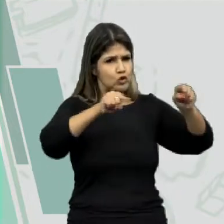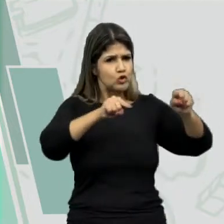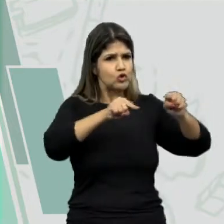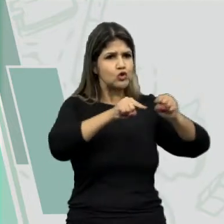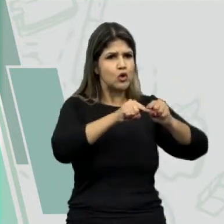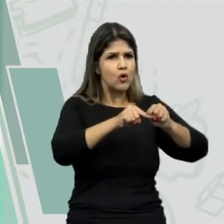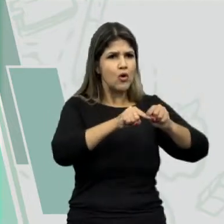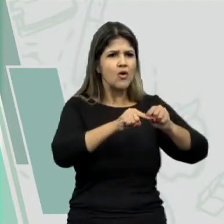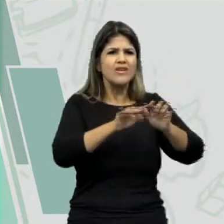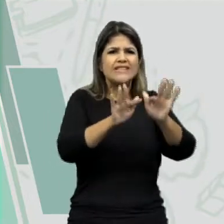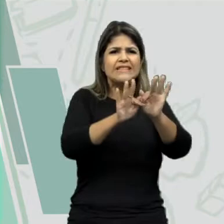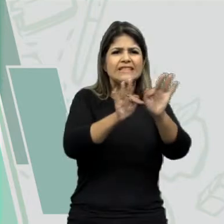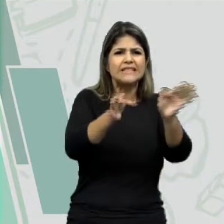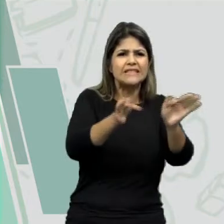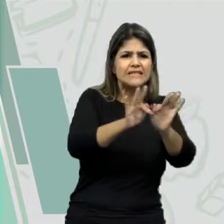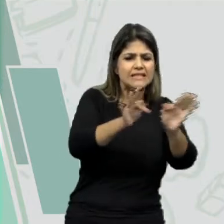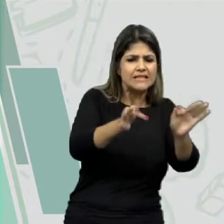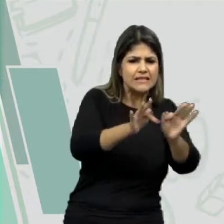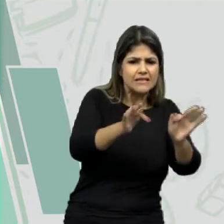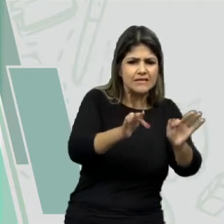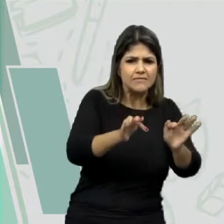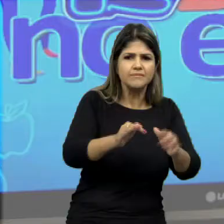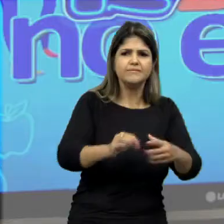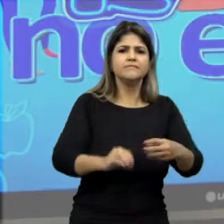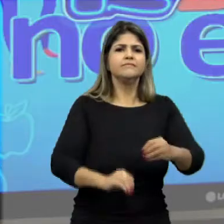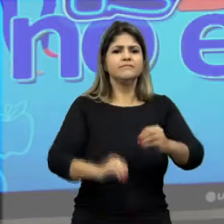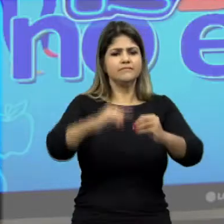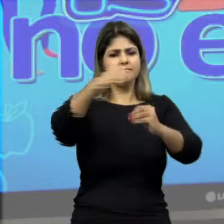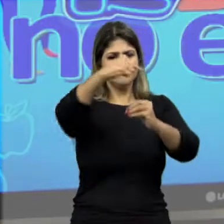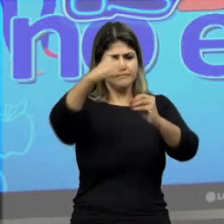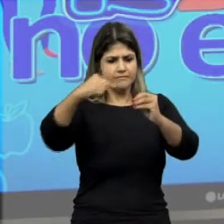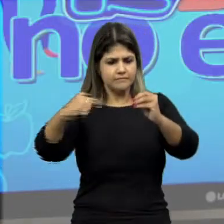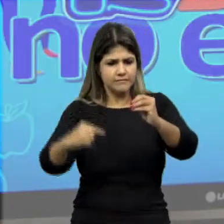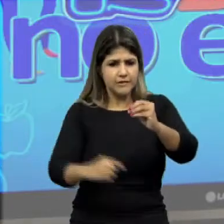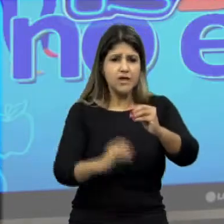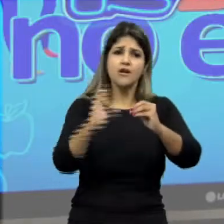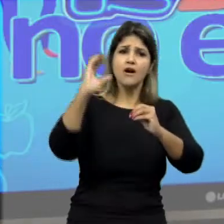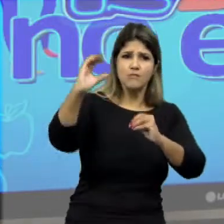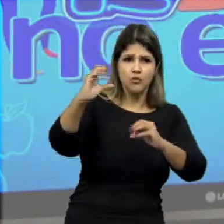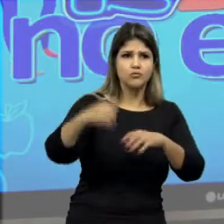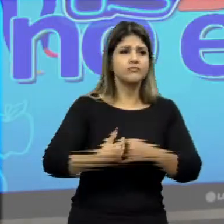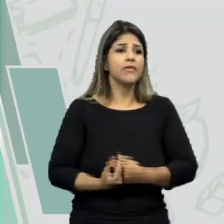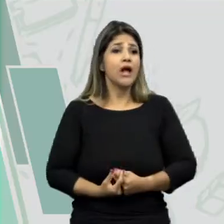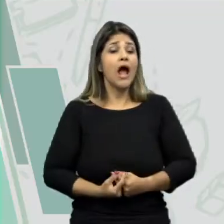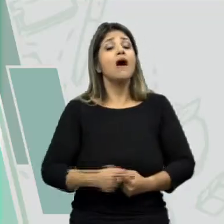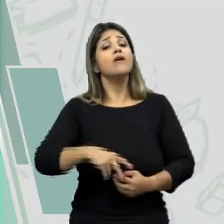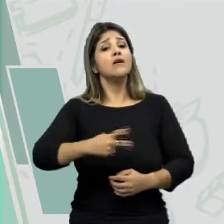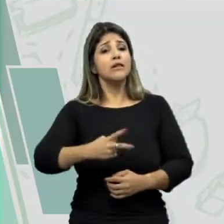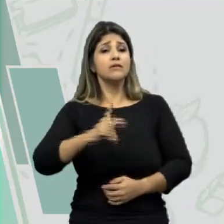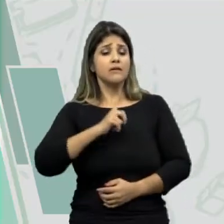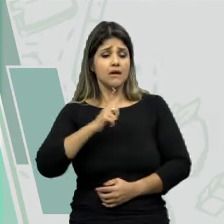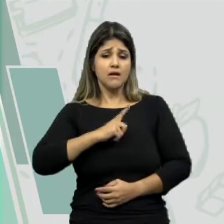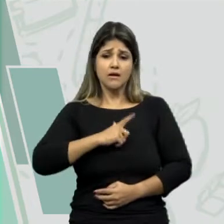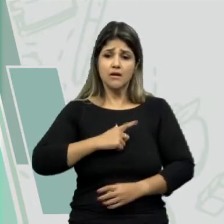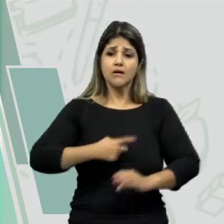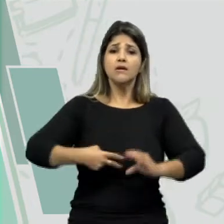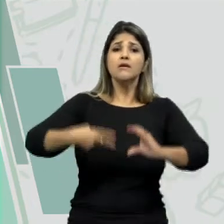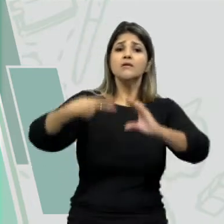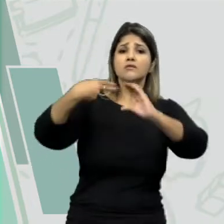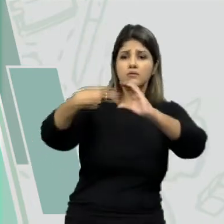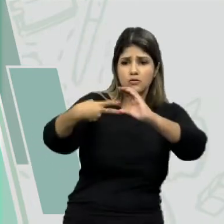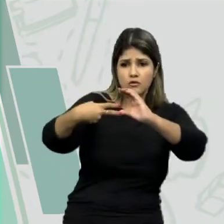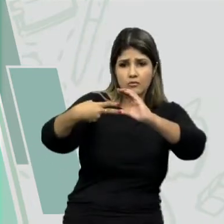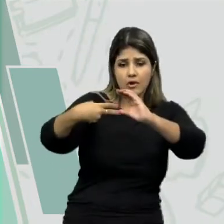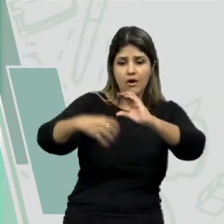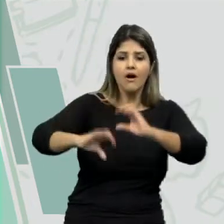apresenta ligações simples entre carbonos. Agora, presta atenção. Se você observar, tem uma ligação dupla entre um